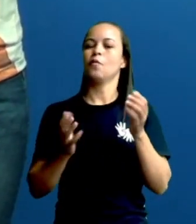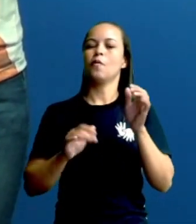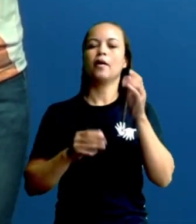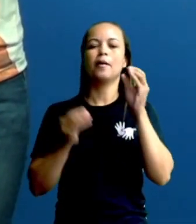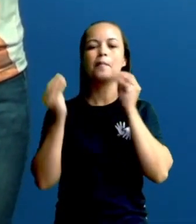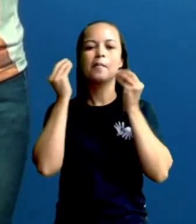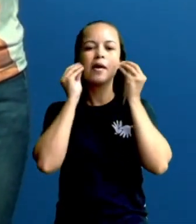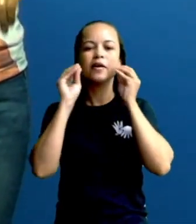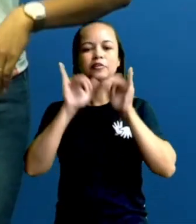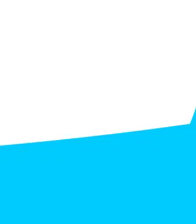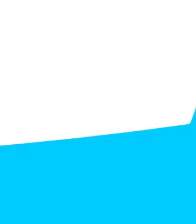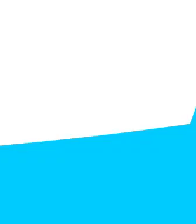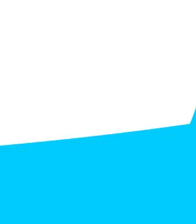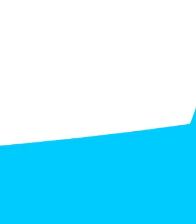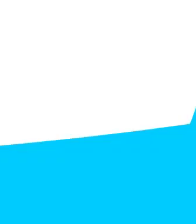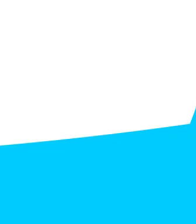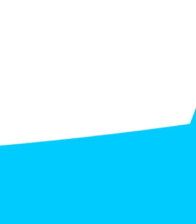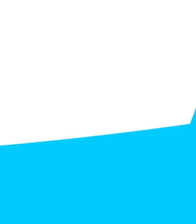Bye, bye.